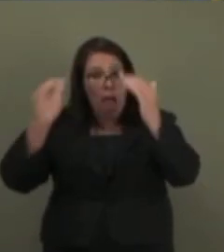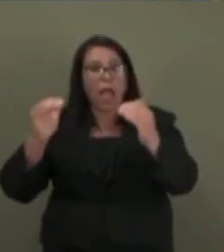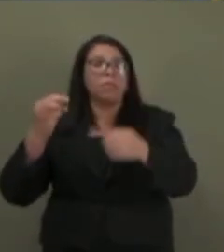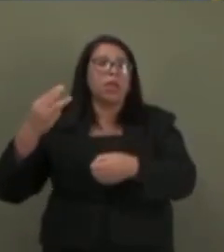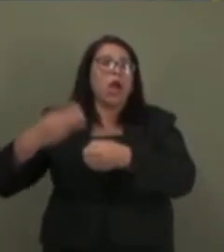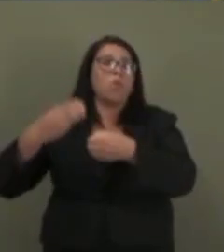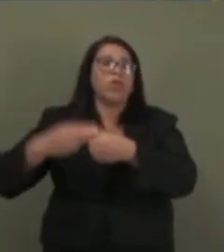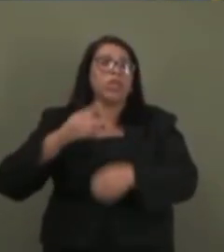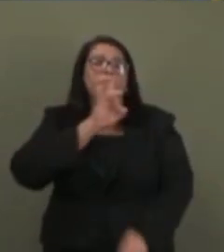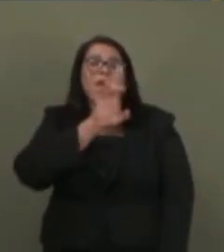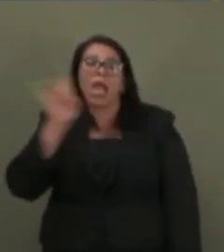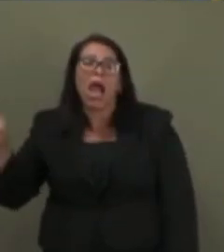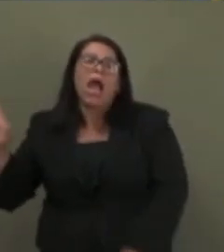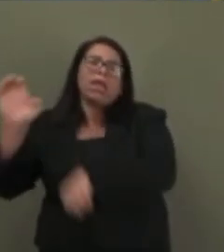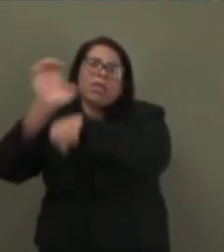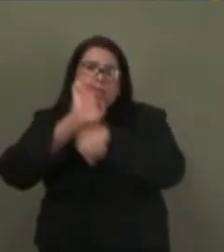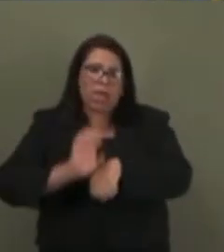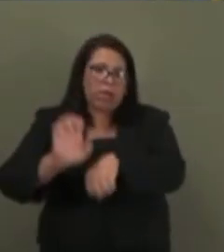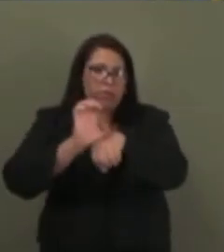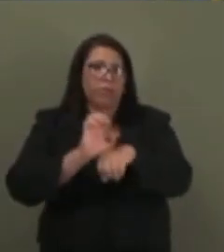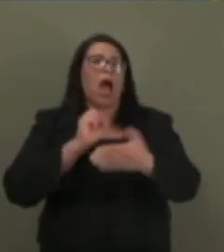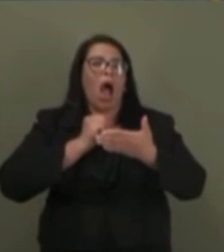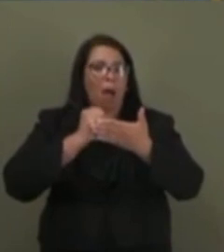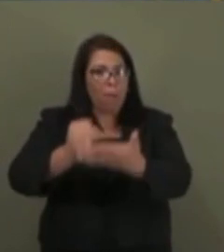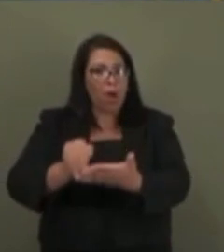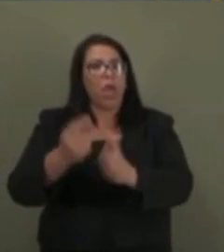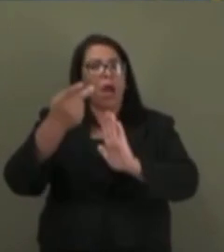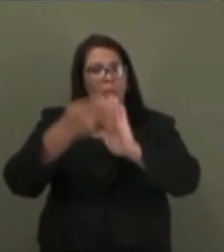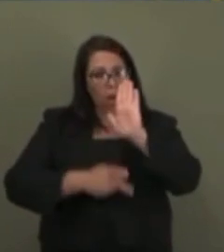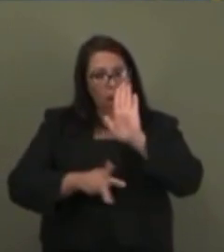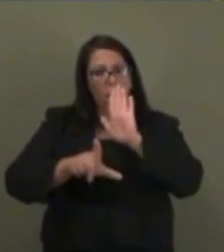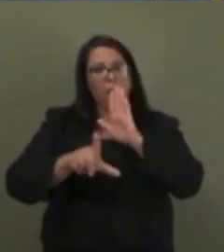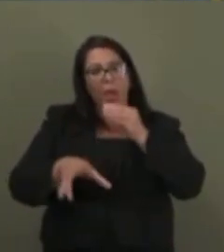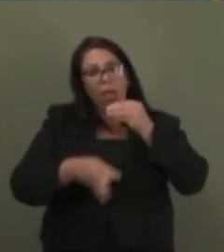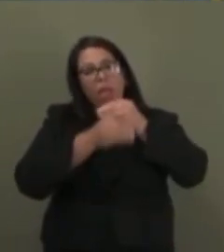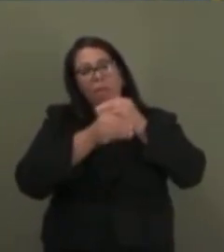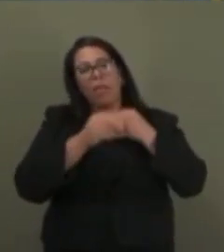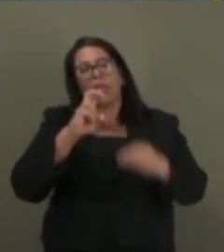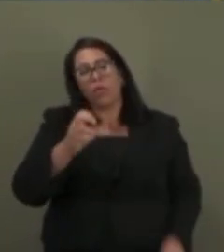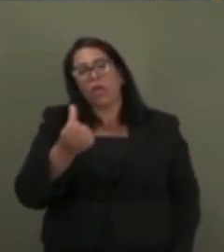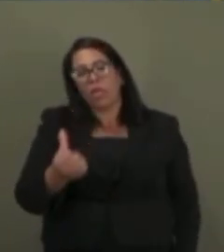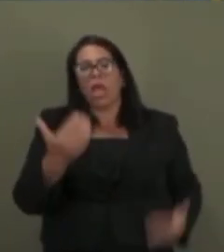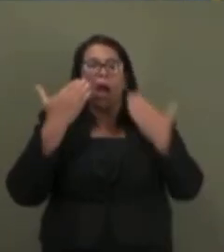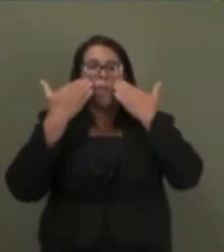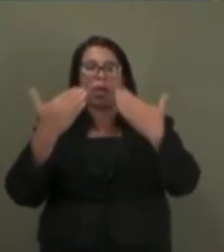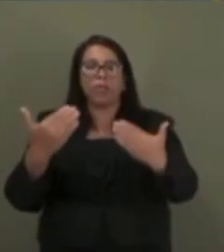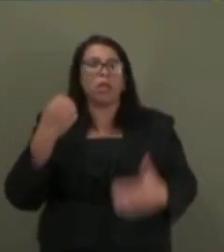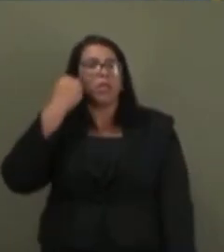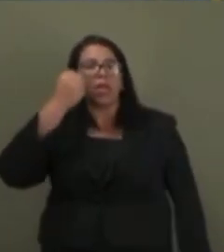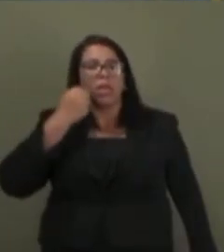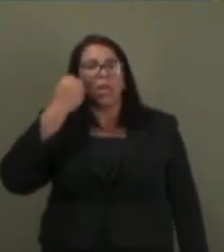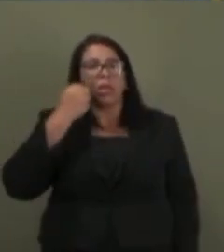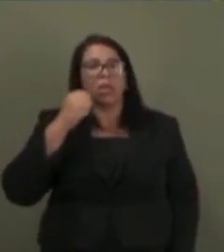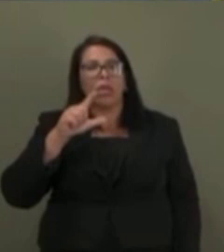município em cada estado. Apoiamos a aprovação da Emenda 56, apresentada pela senadora